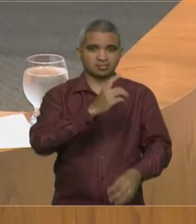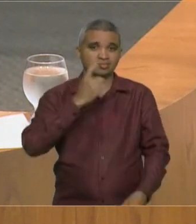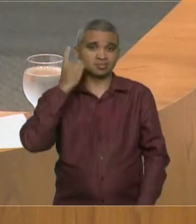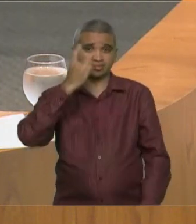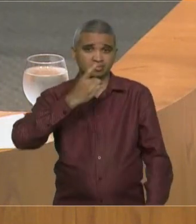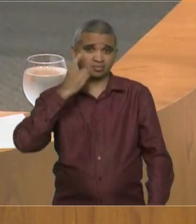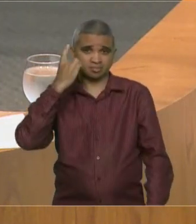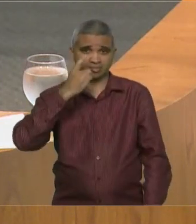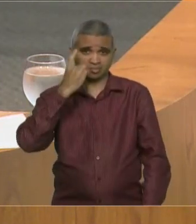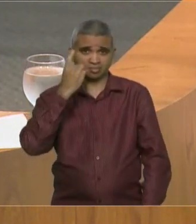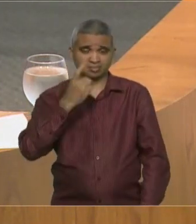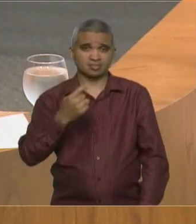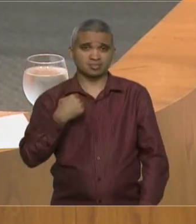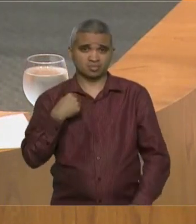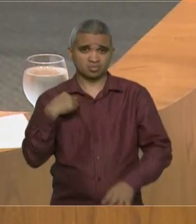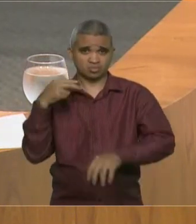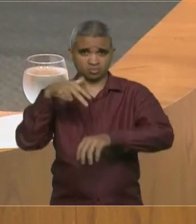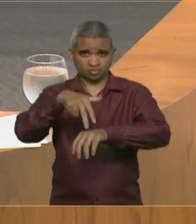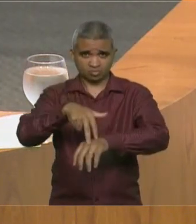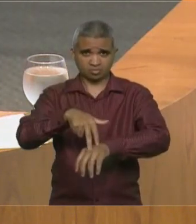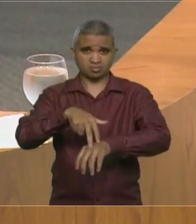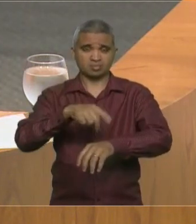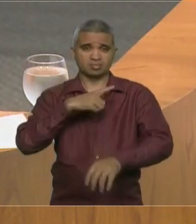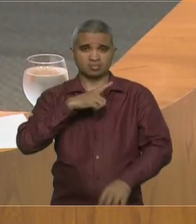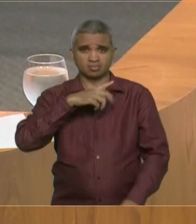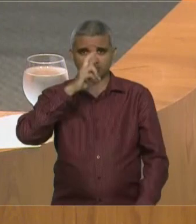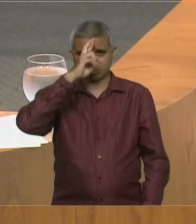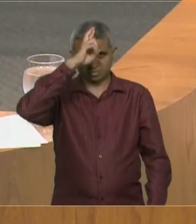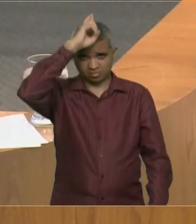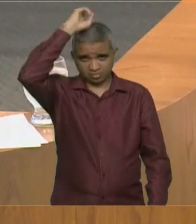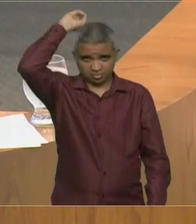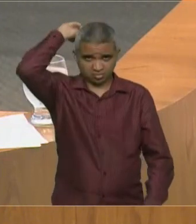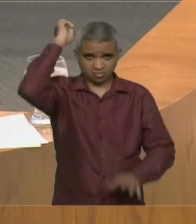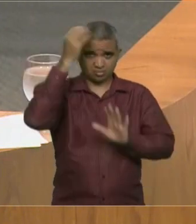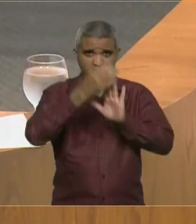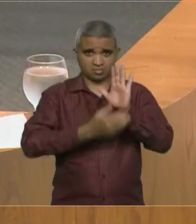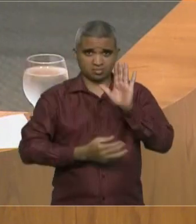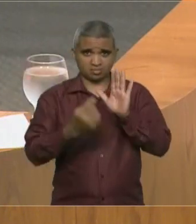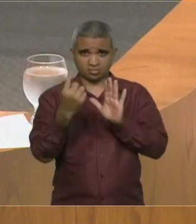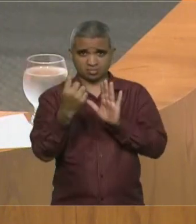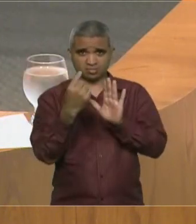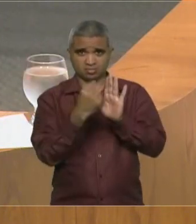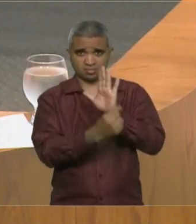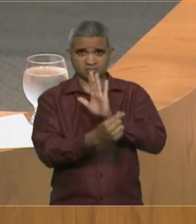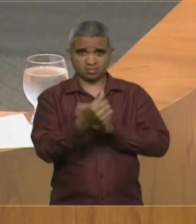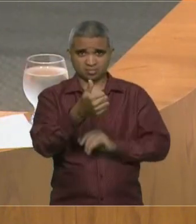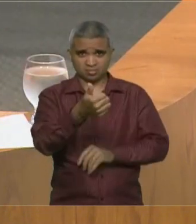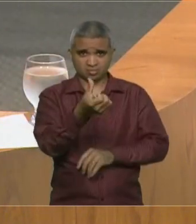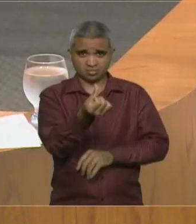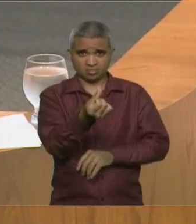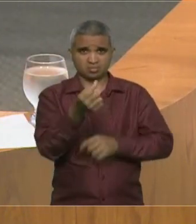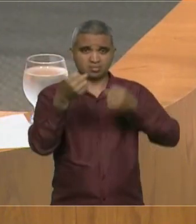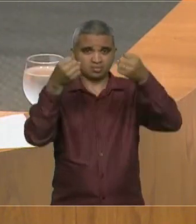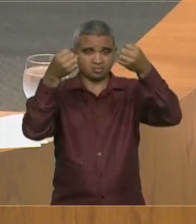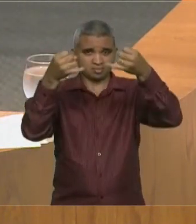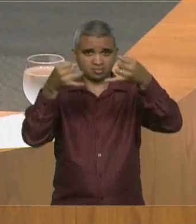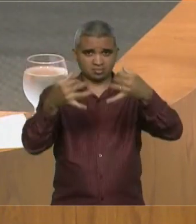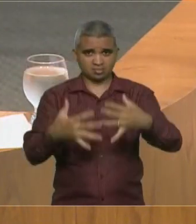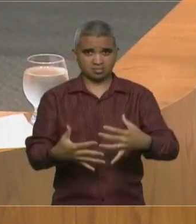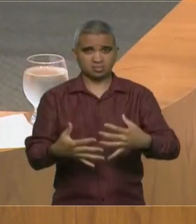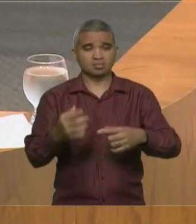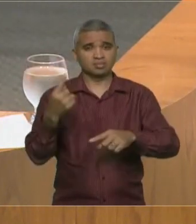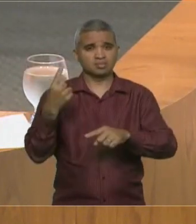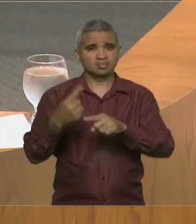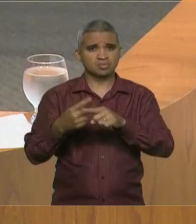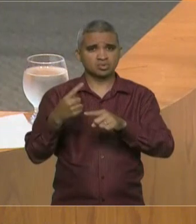diz o... em Romanos, capítulo 1, versículo 16, que diz, porque não